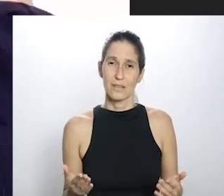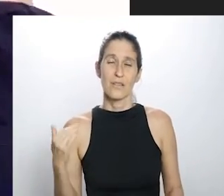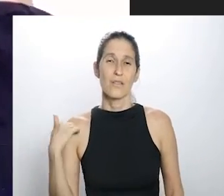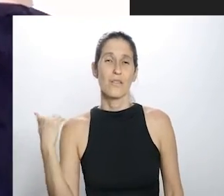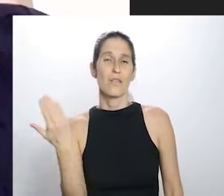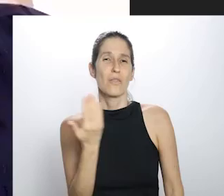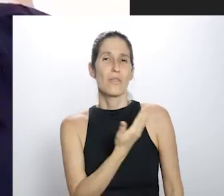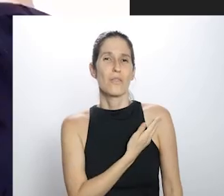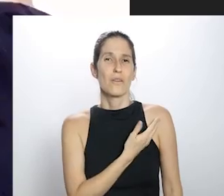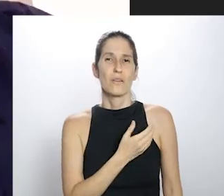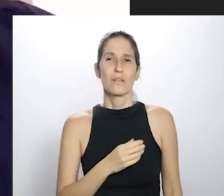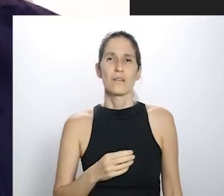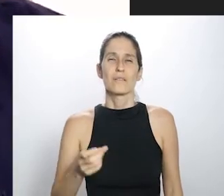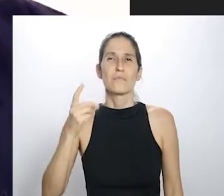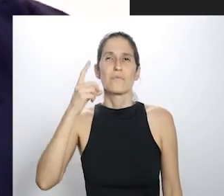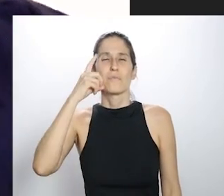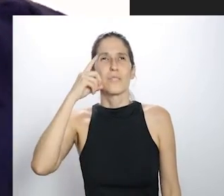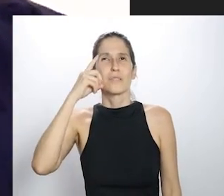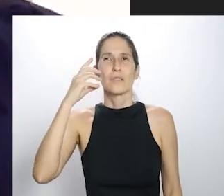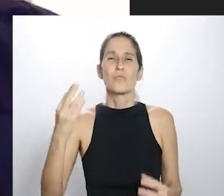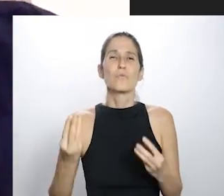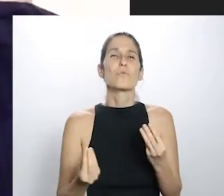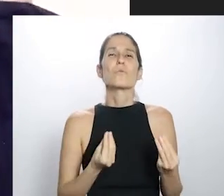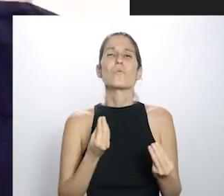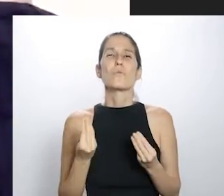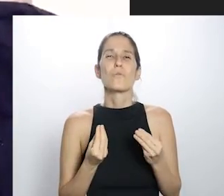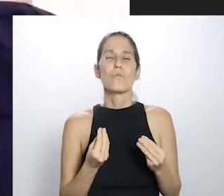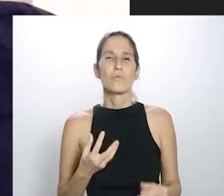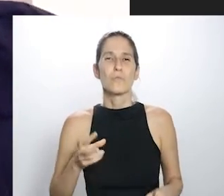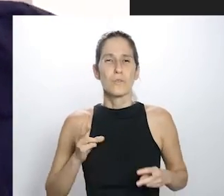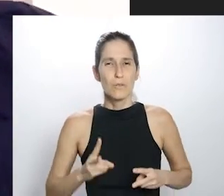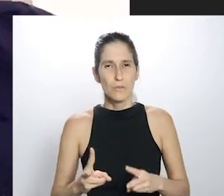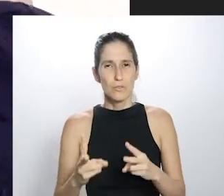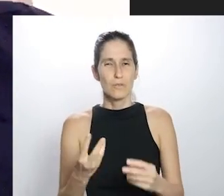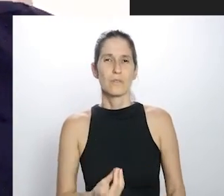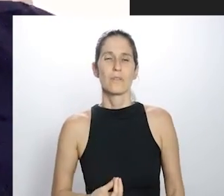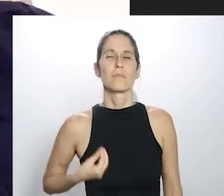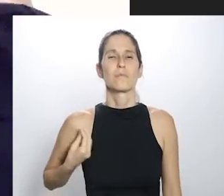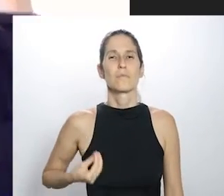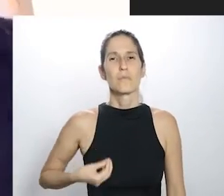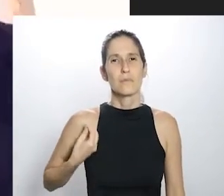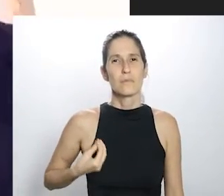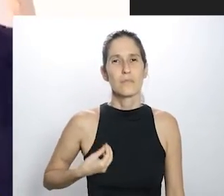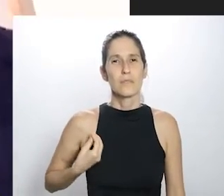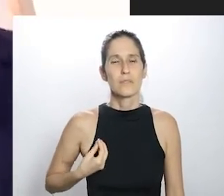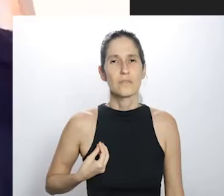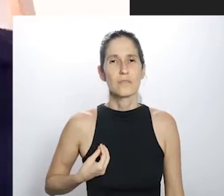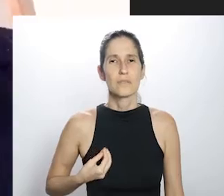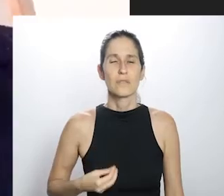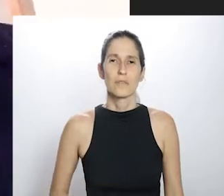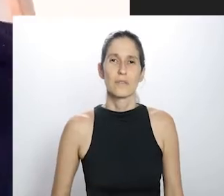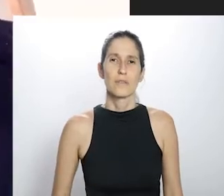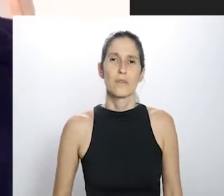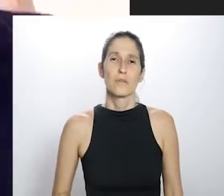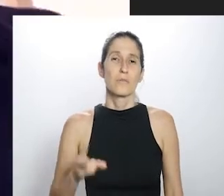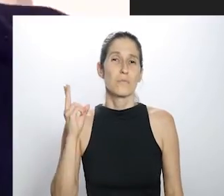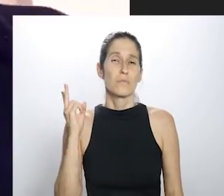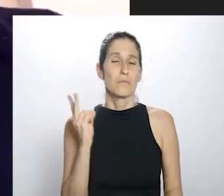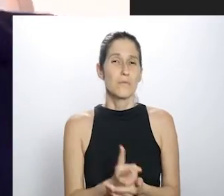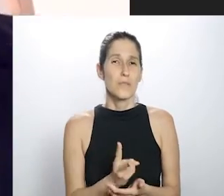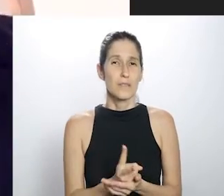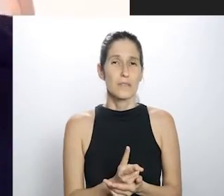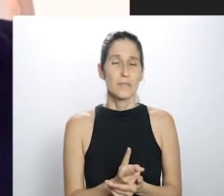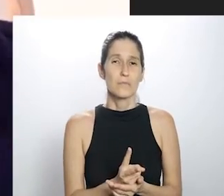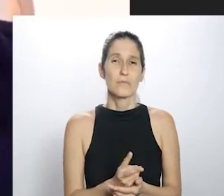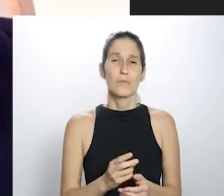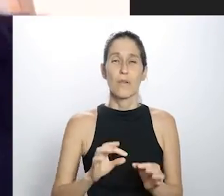forma, gente está arrumando formas de estar presente, né? Até presente de uma forma mais múltipla, como se